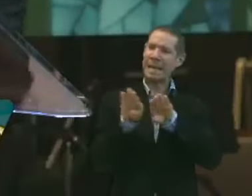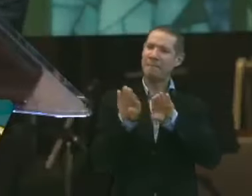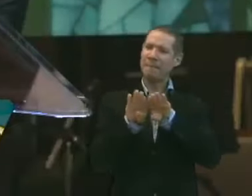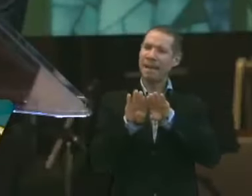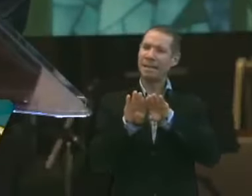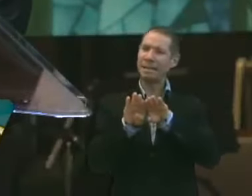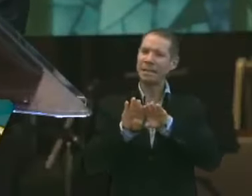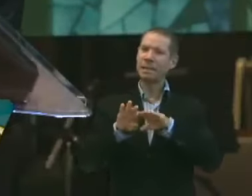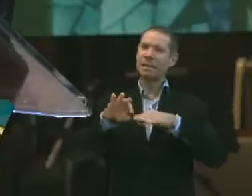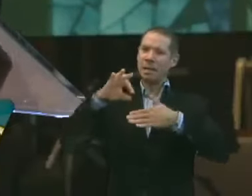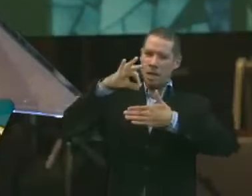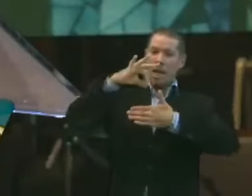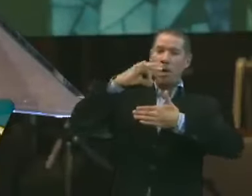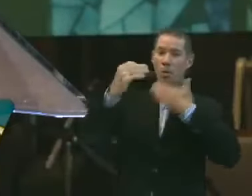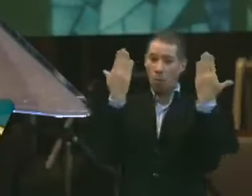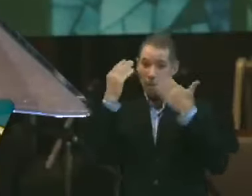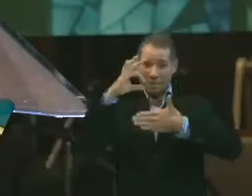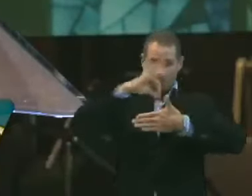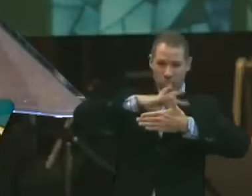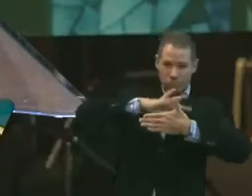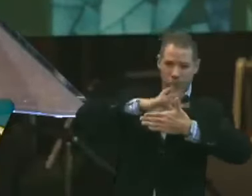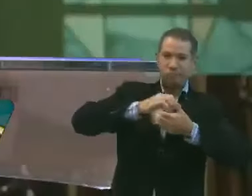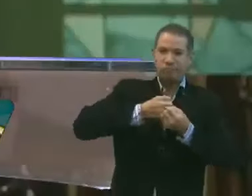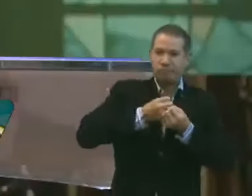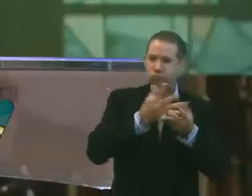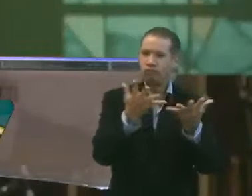semeador de esperança. Na vida de outros.